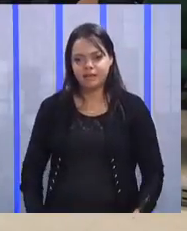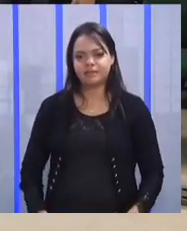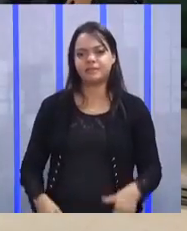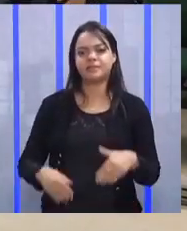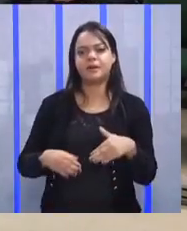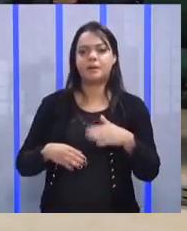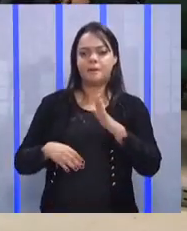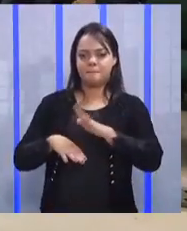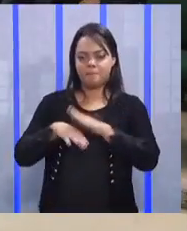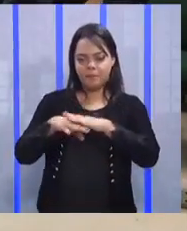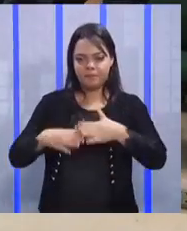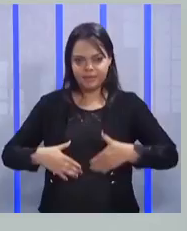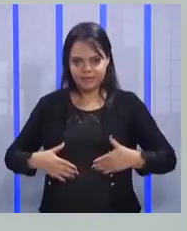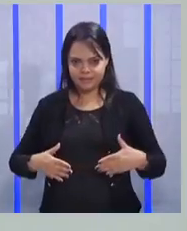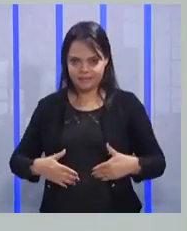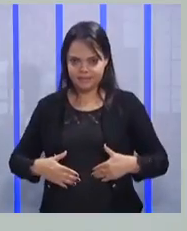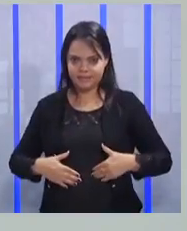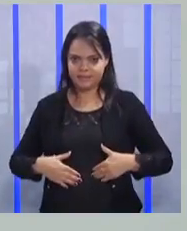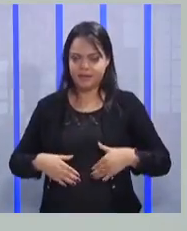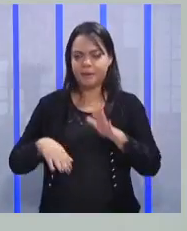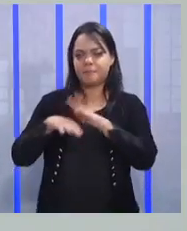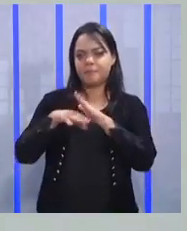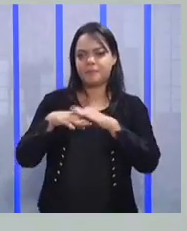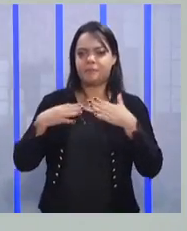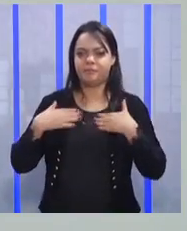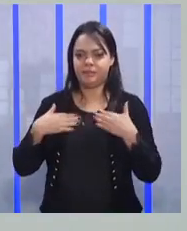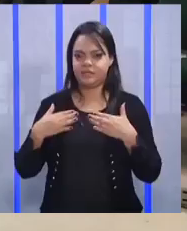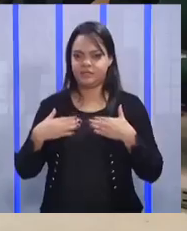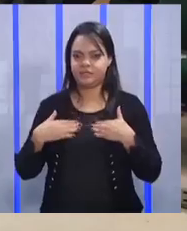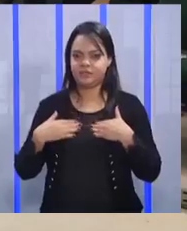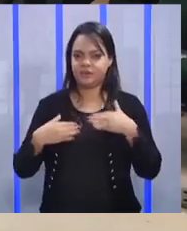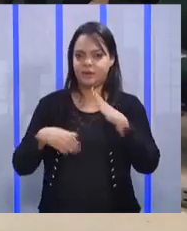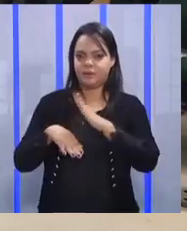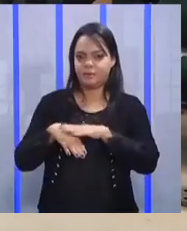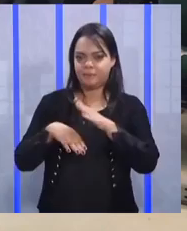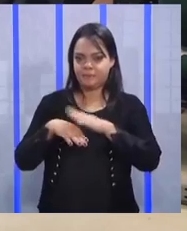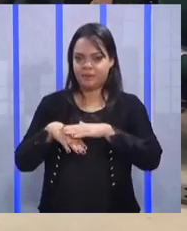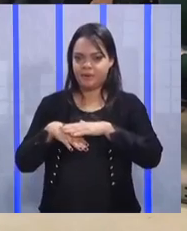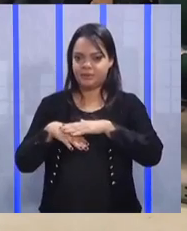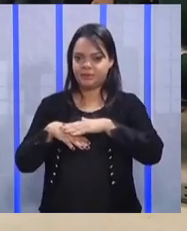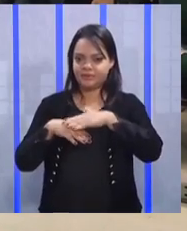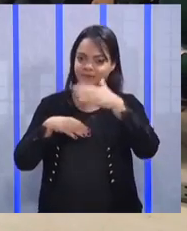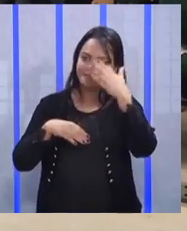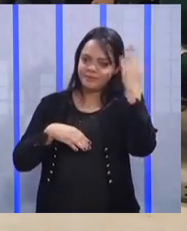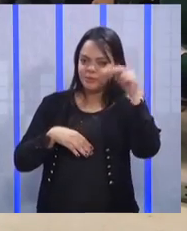Mão na barriguinha. Mão no peitinho. Mão na nuca.